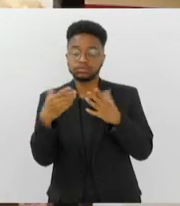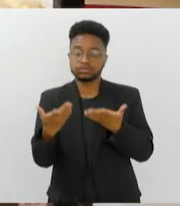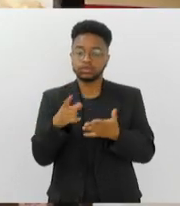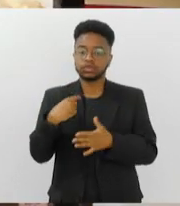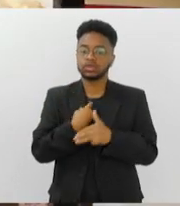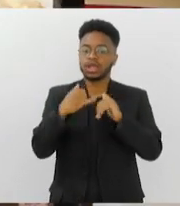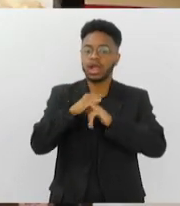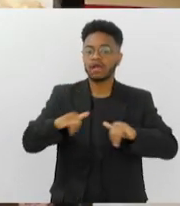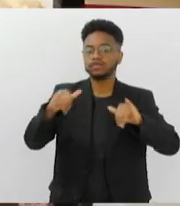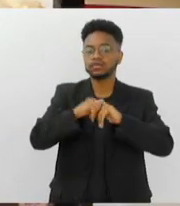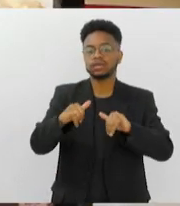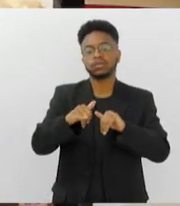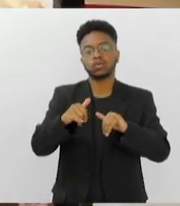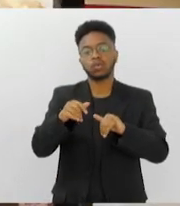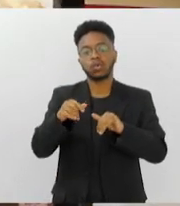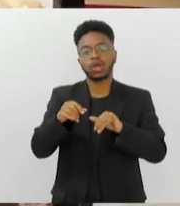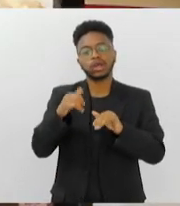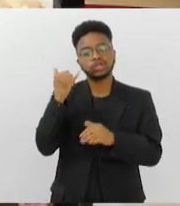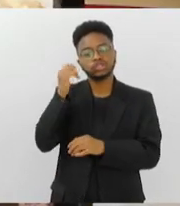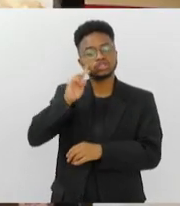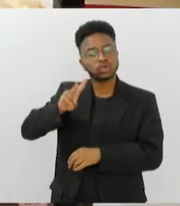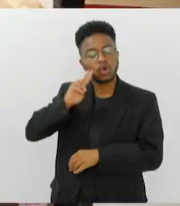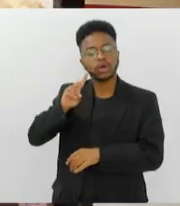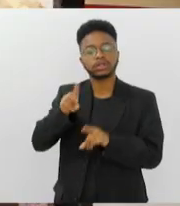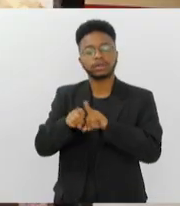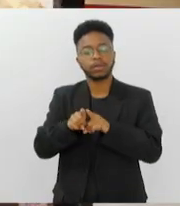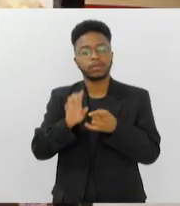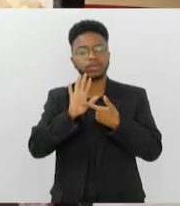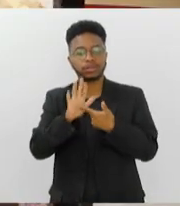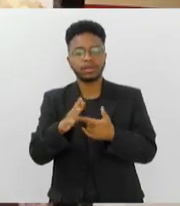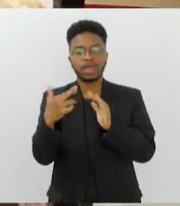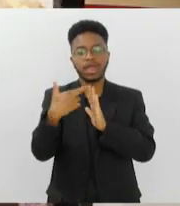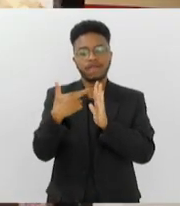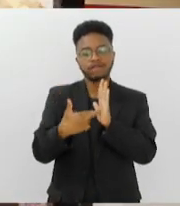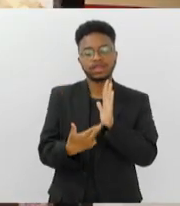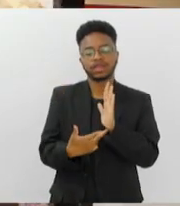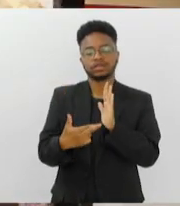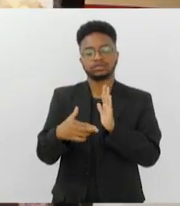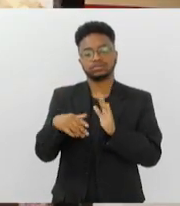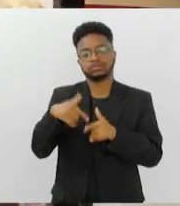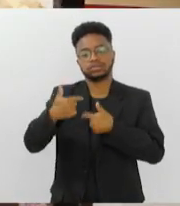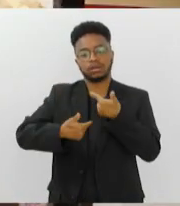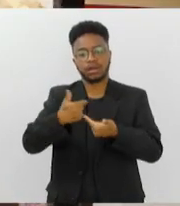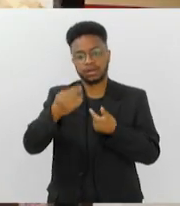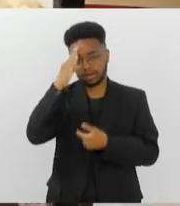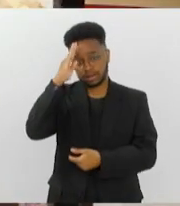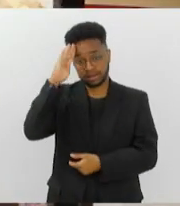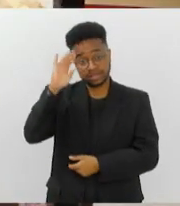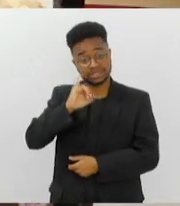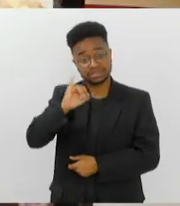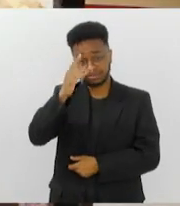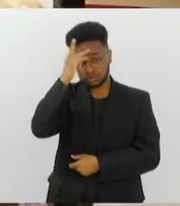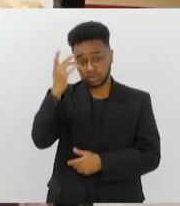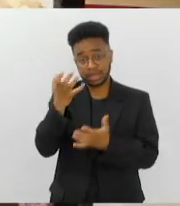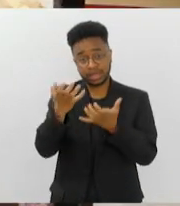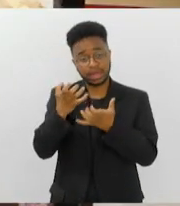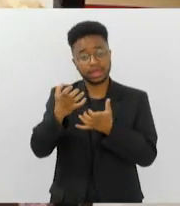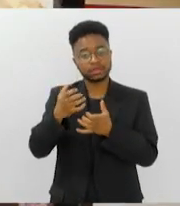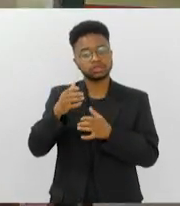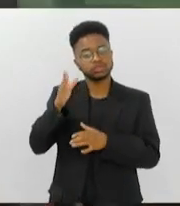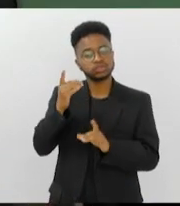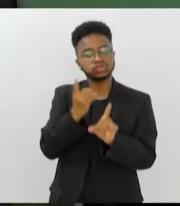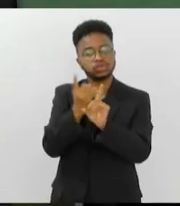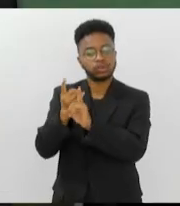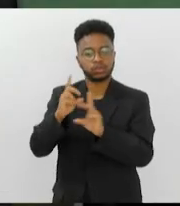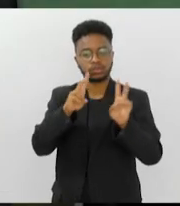especializado, mas também disponibilizamos referências de trabalhos acadêmicos para aqueles que buscam se aprofundar nos assuntos tratados.